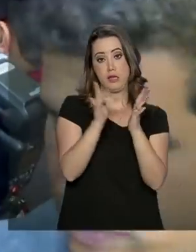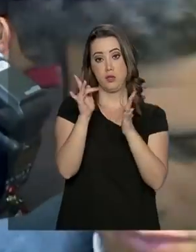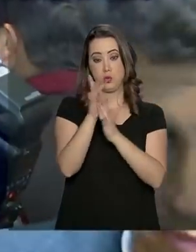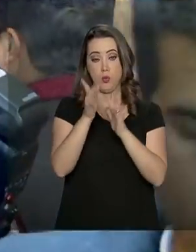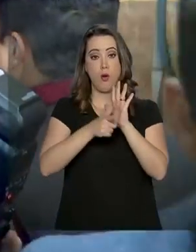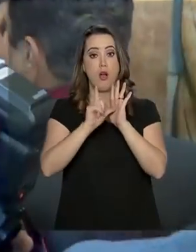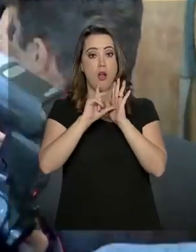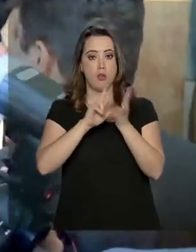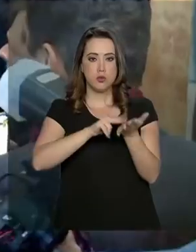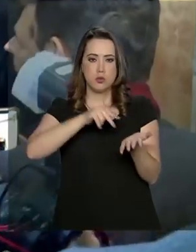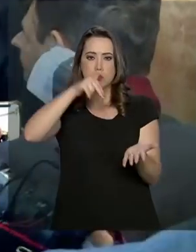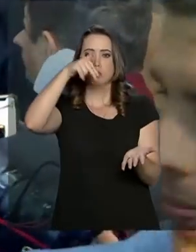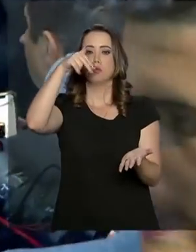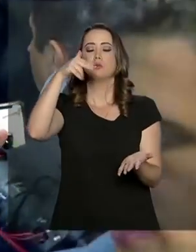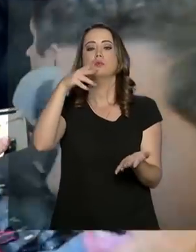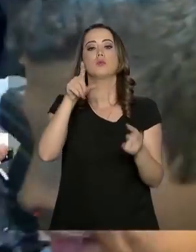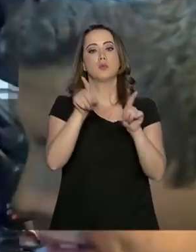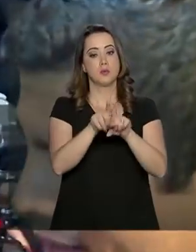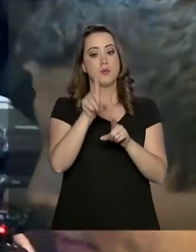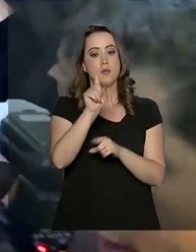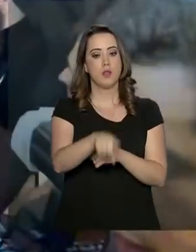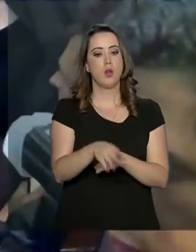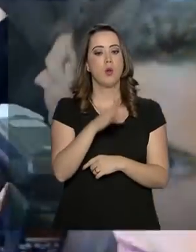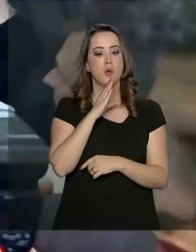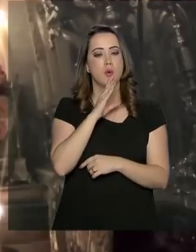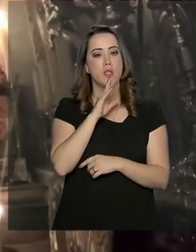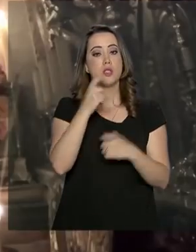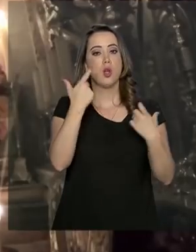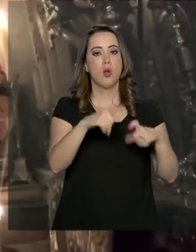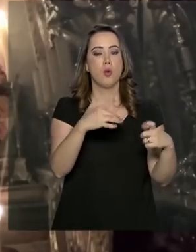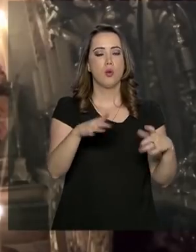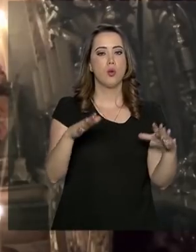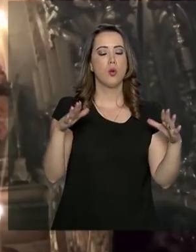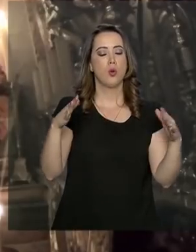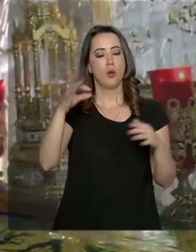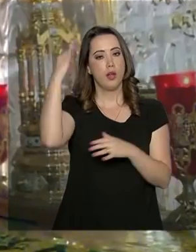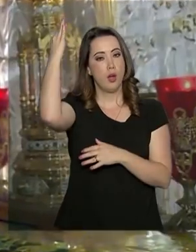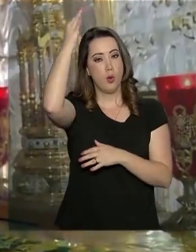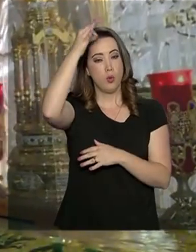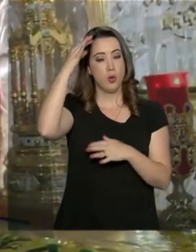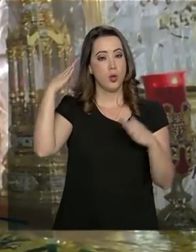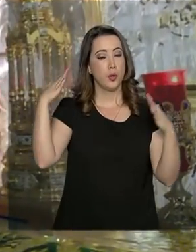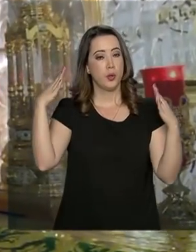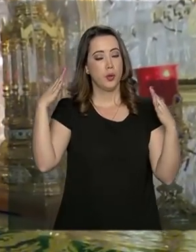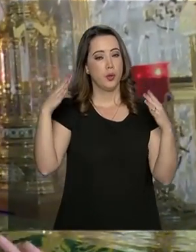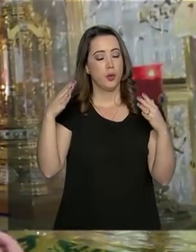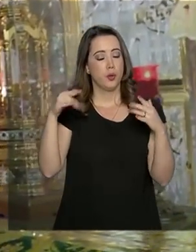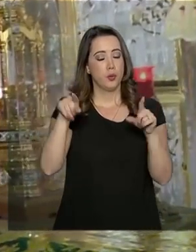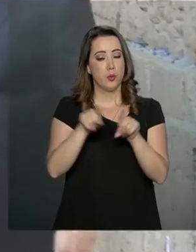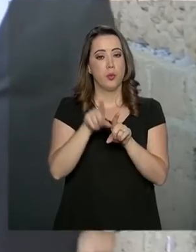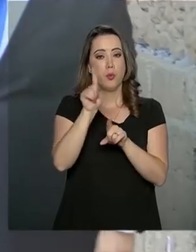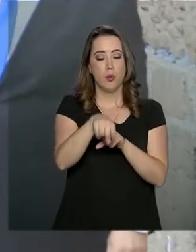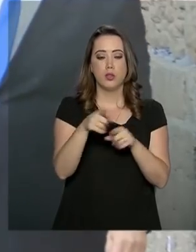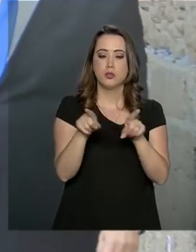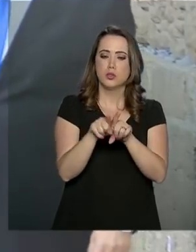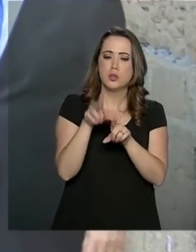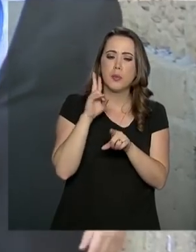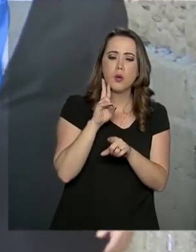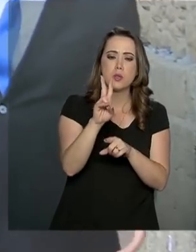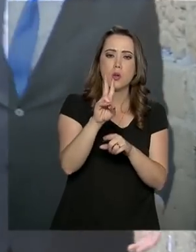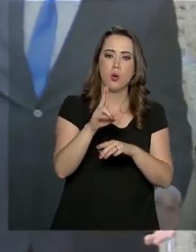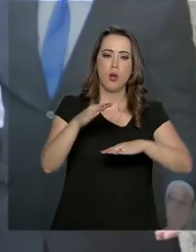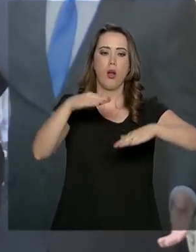antes de ressuscitar. Ele conheceu a Capela do Anjo, a Tumba do Cristo e o Altar da Crucificação. Depois,